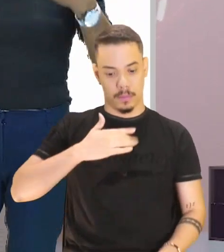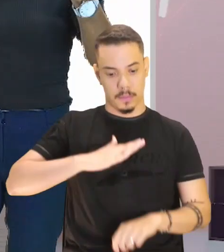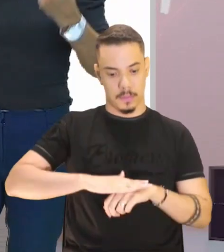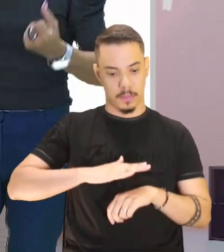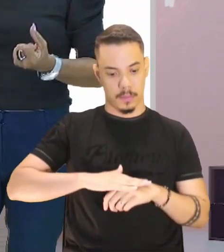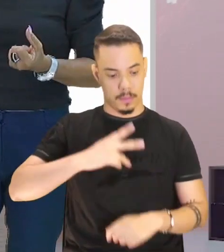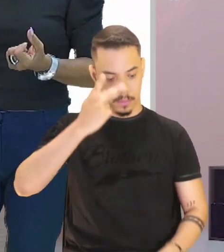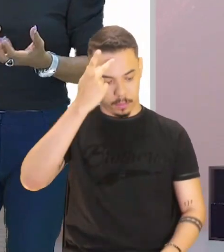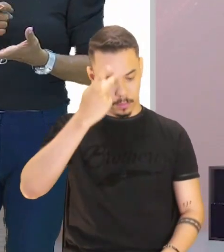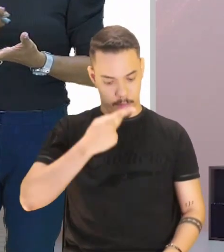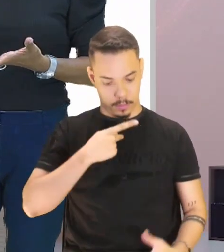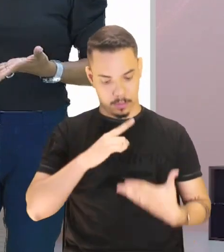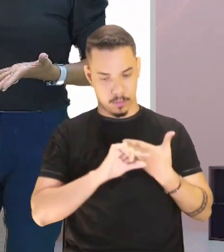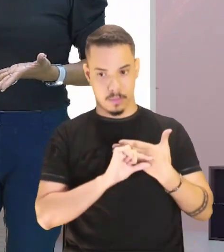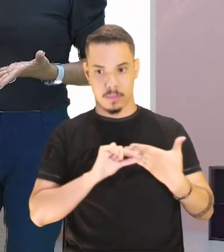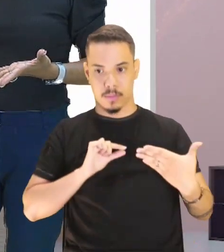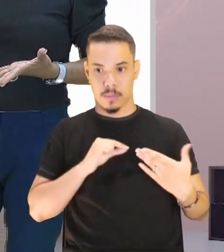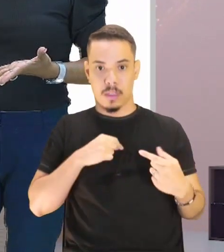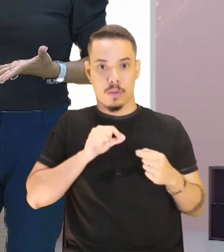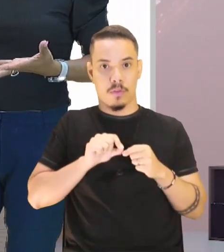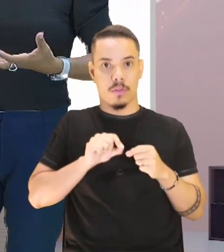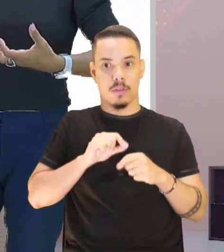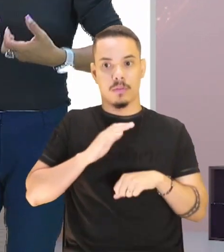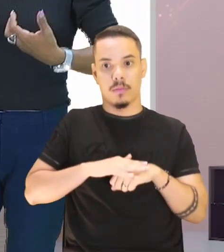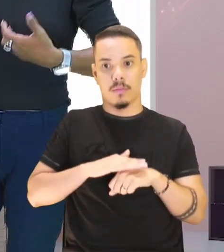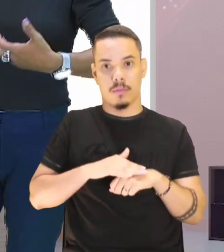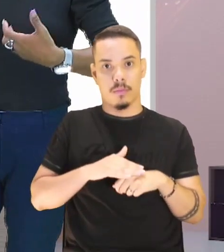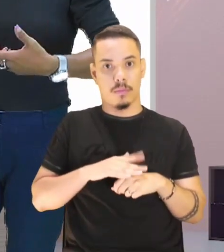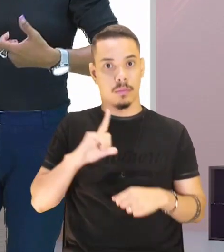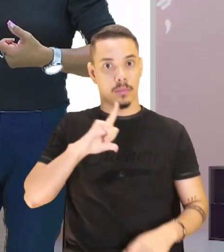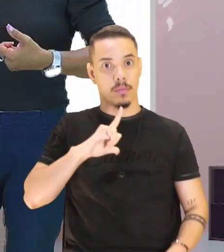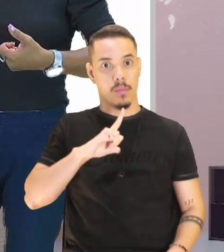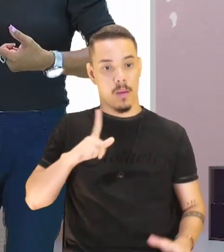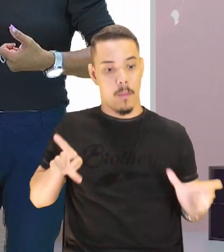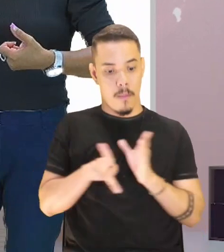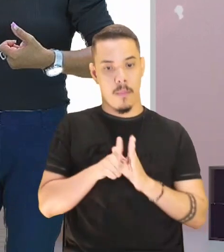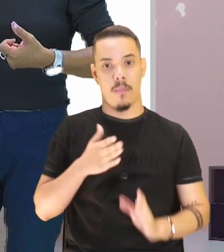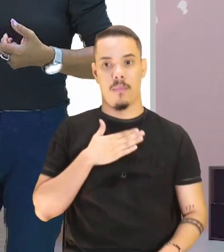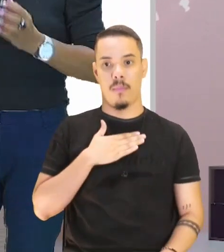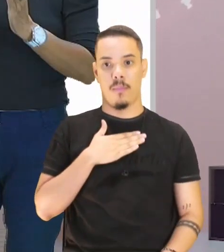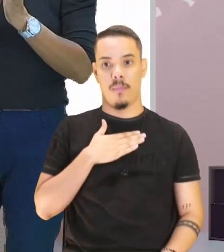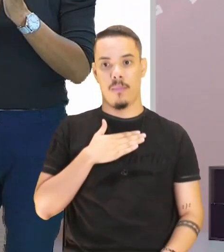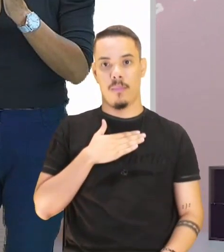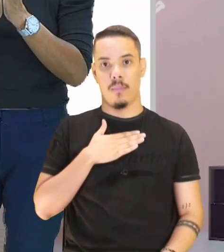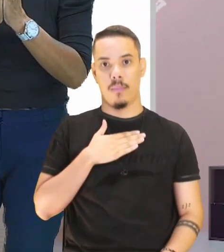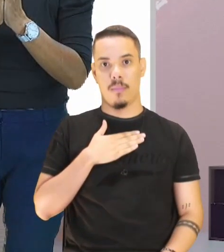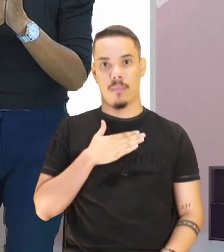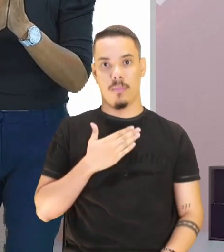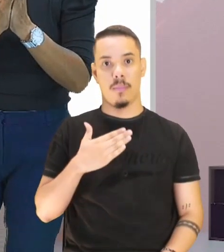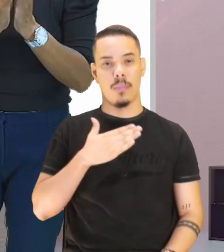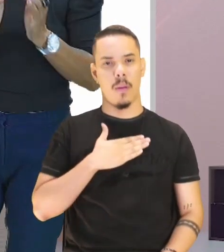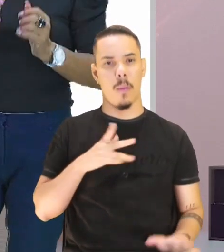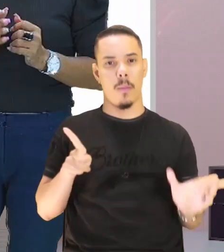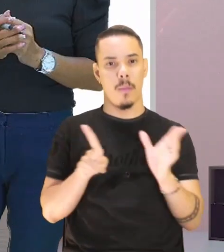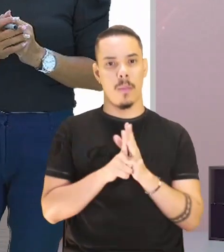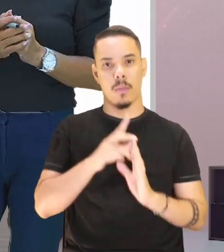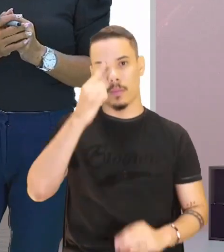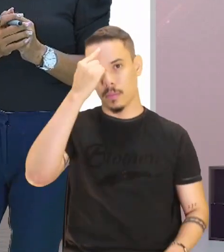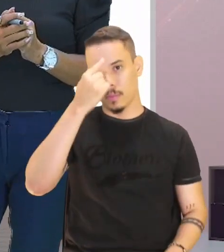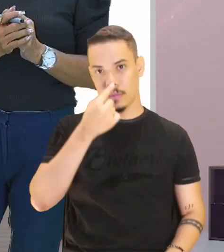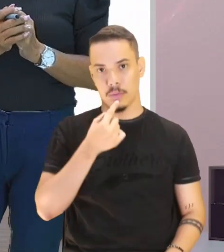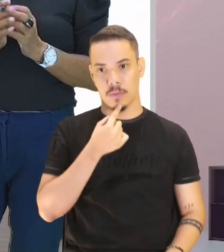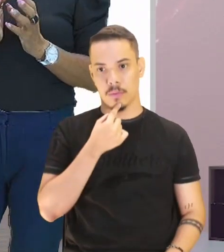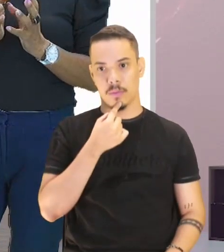uma mulher, uma pessoa, produz e ela tem consigo ali, o seu próprio estilo de escrever,